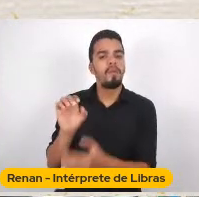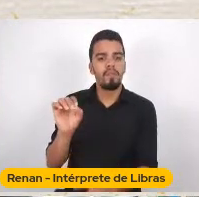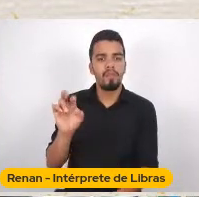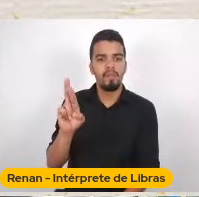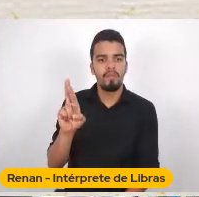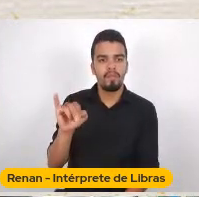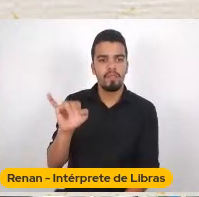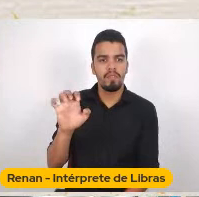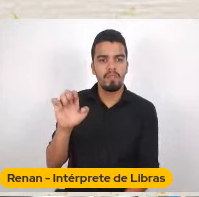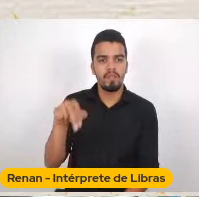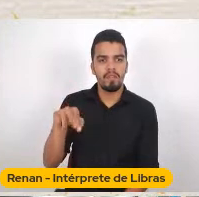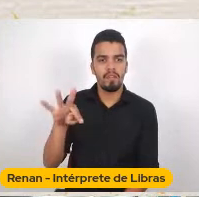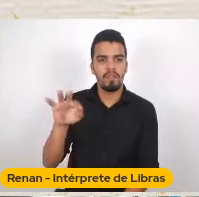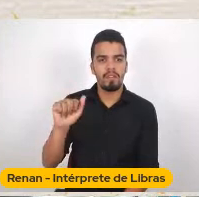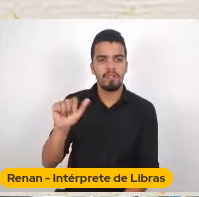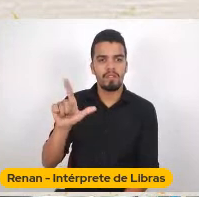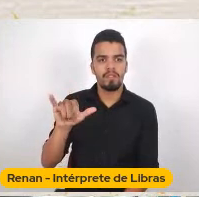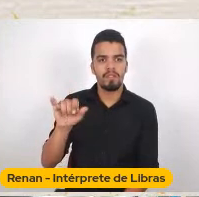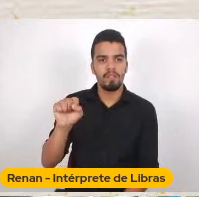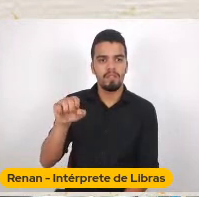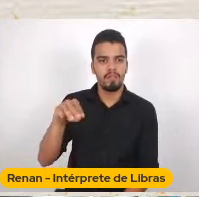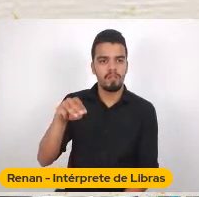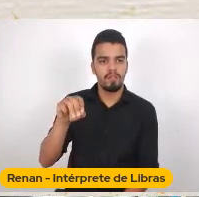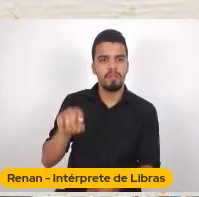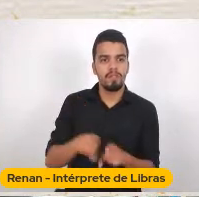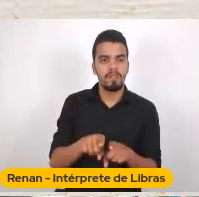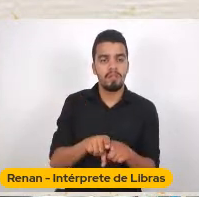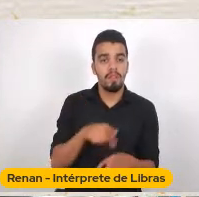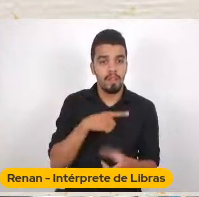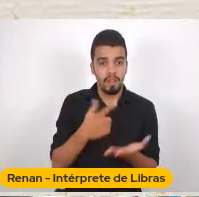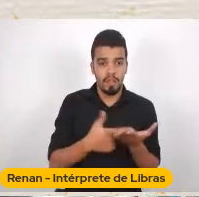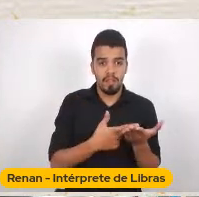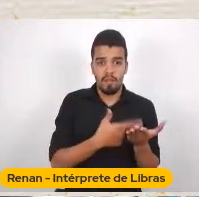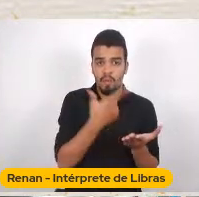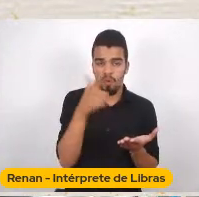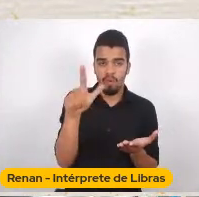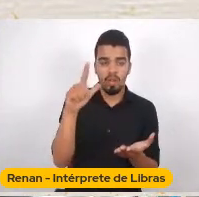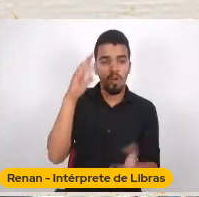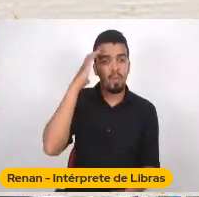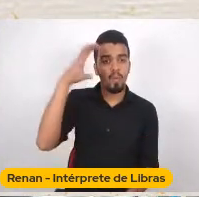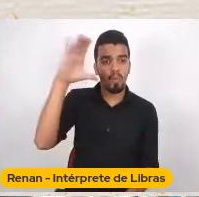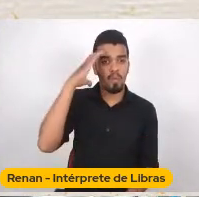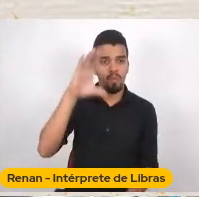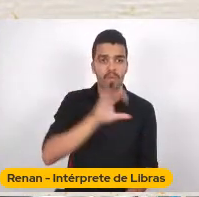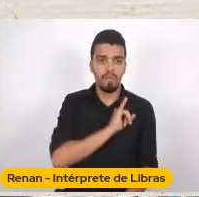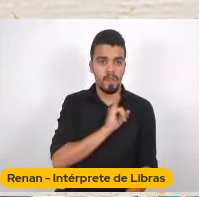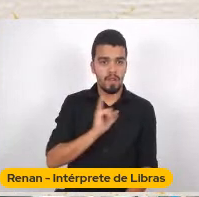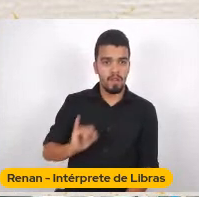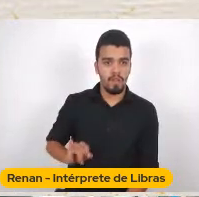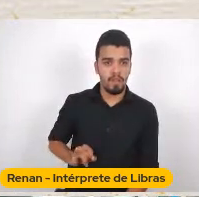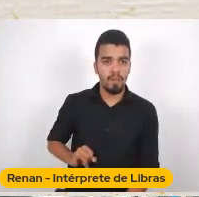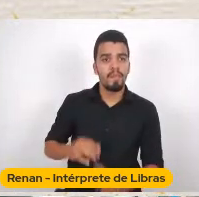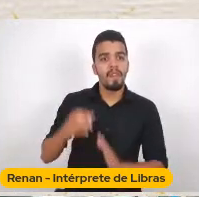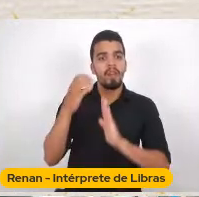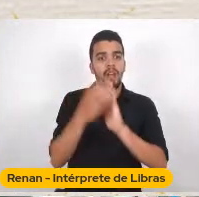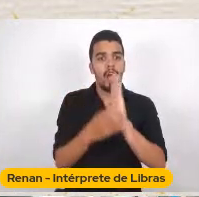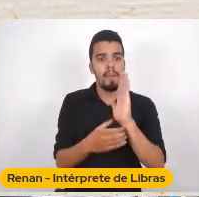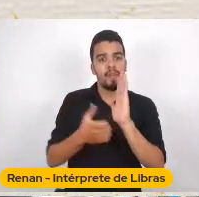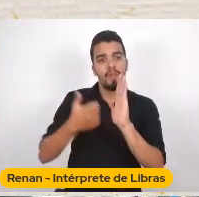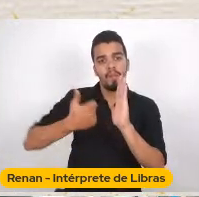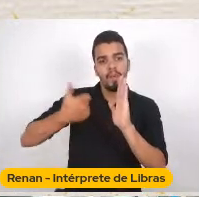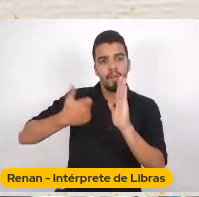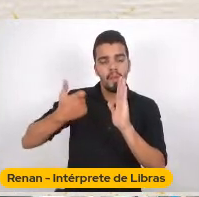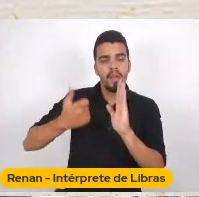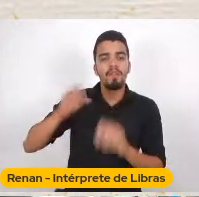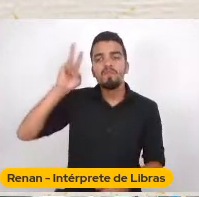Territórios Especificamente No cultura e imperialismo No primeiro capítulo Territórios sobrepostos Histórias entrelaçadas